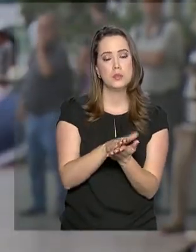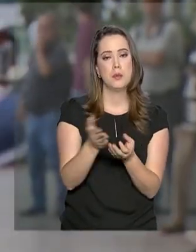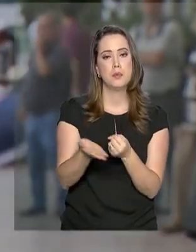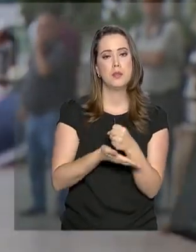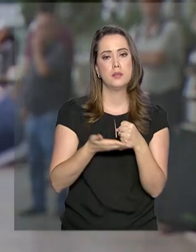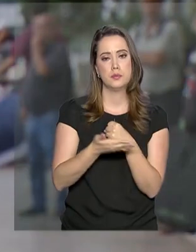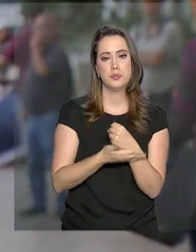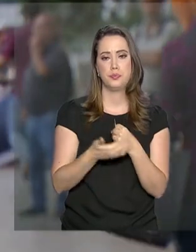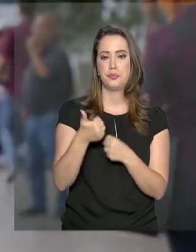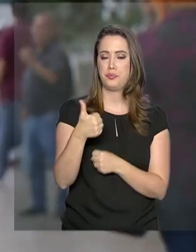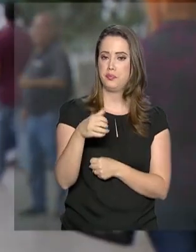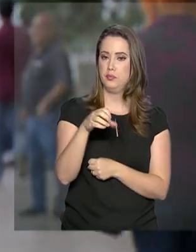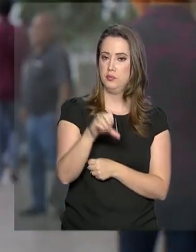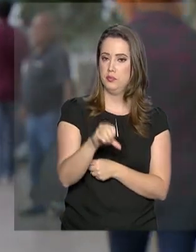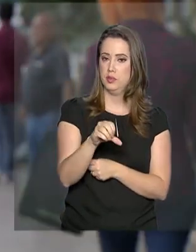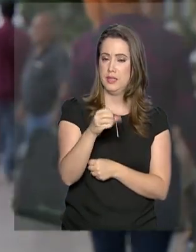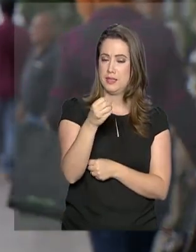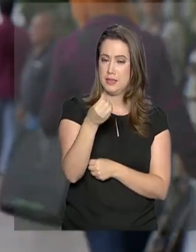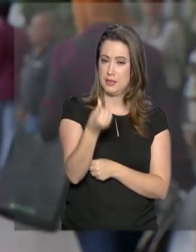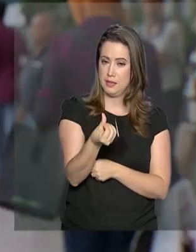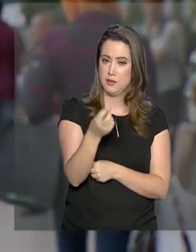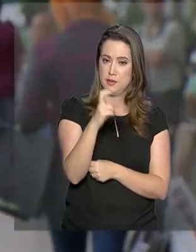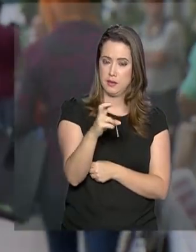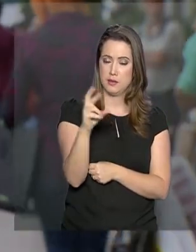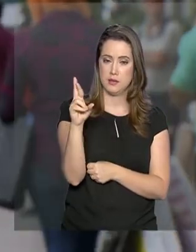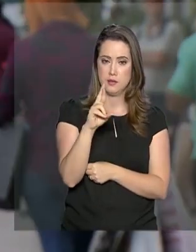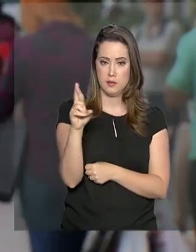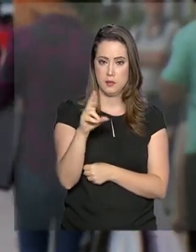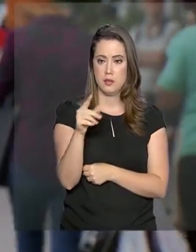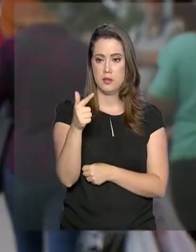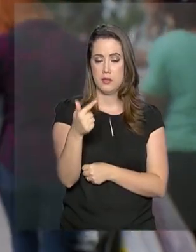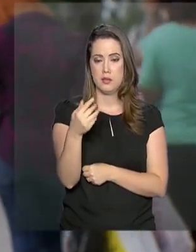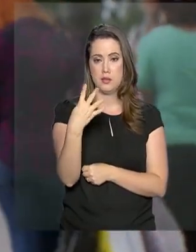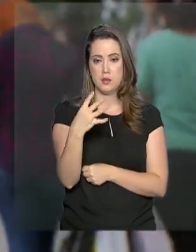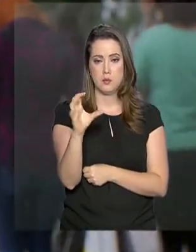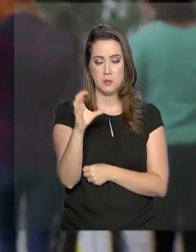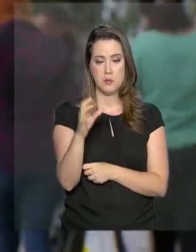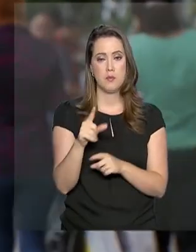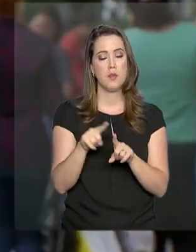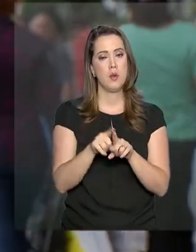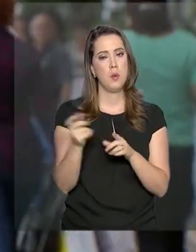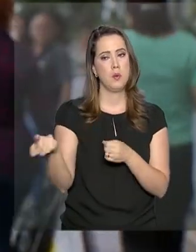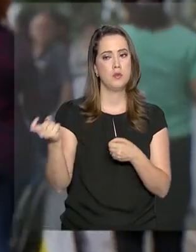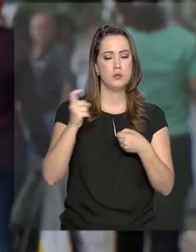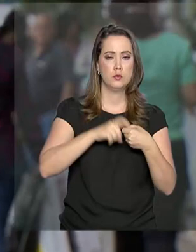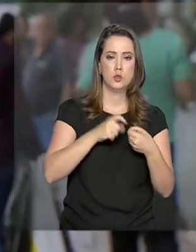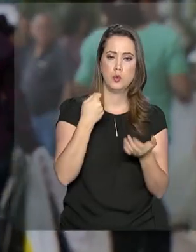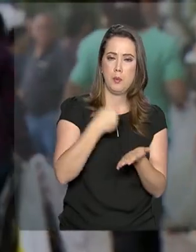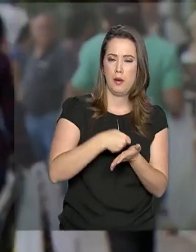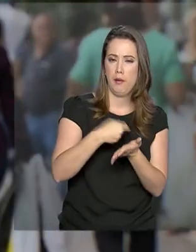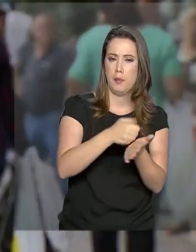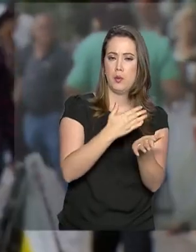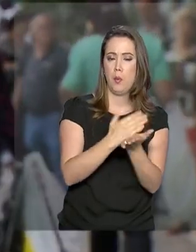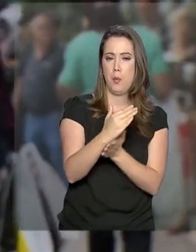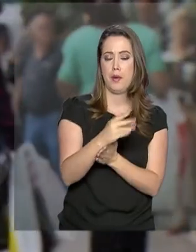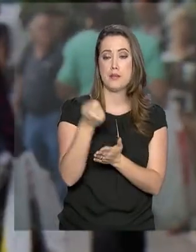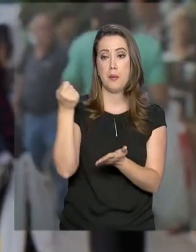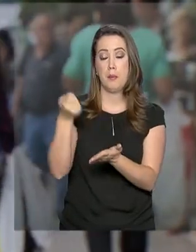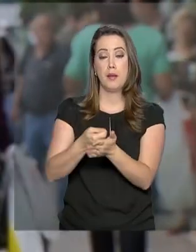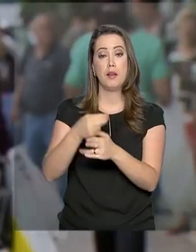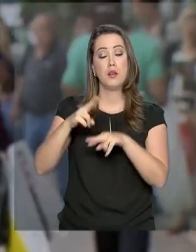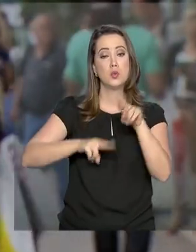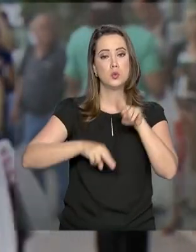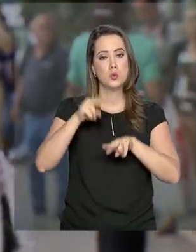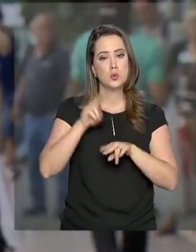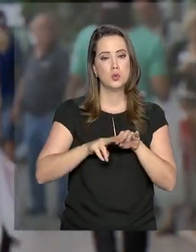mínimo, 165 reais e 74 centavos. As restituições começam a ser pagas em junho,